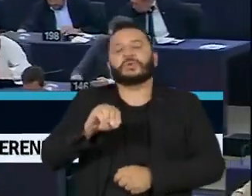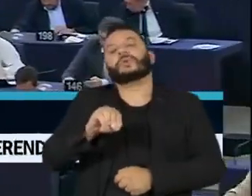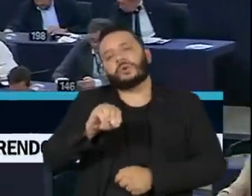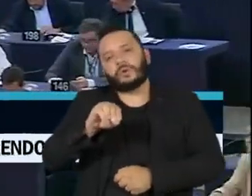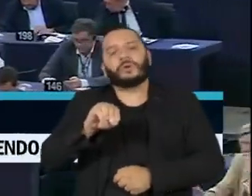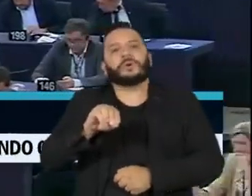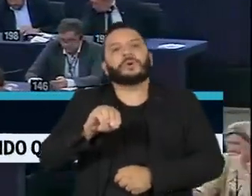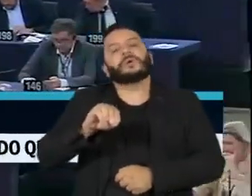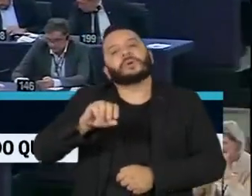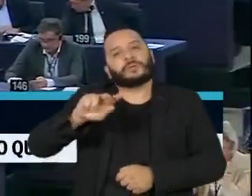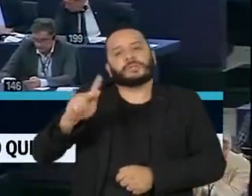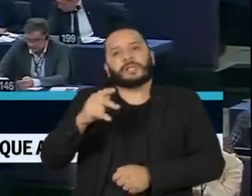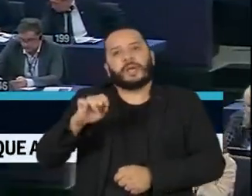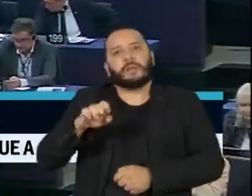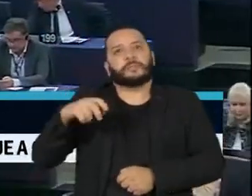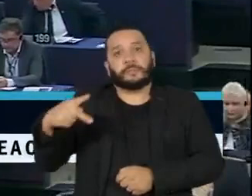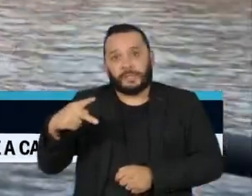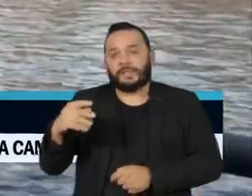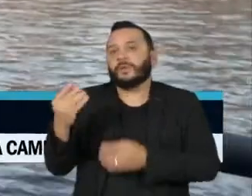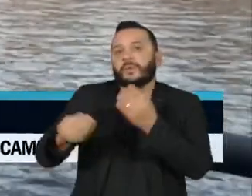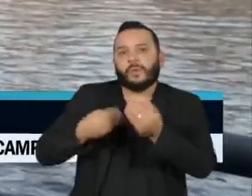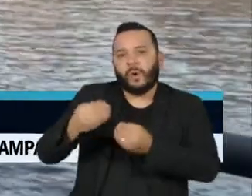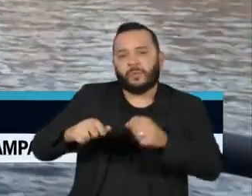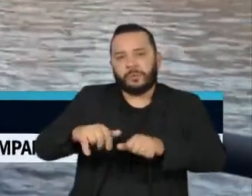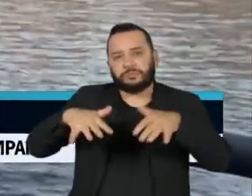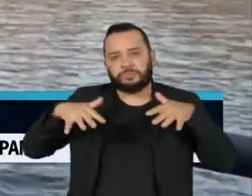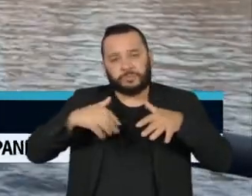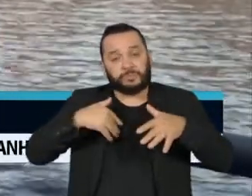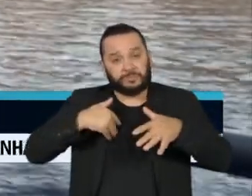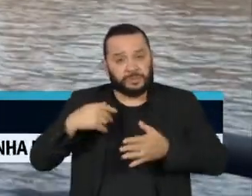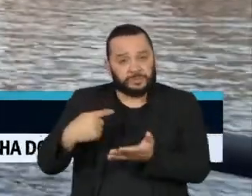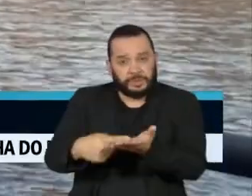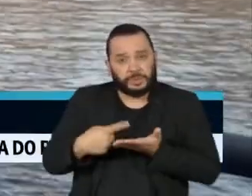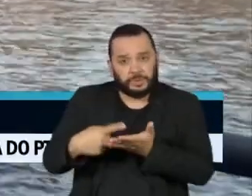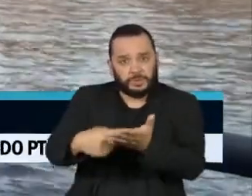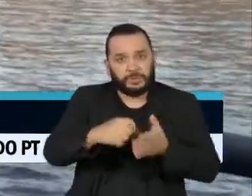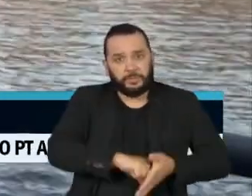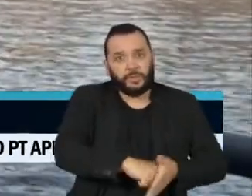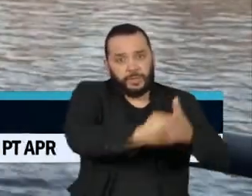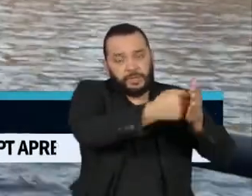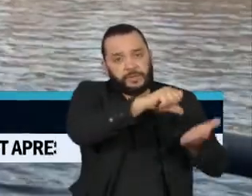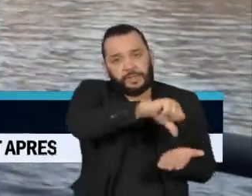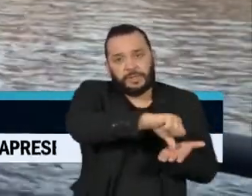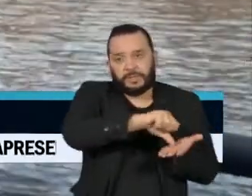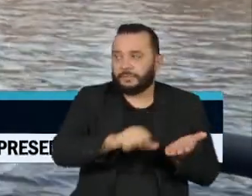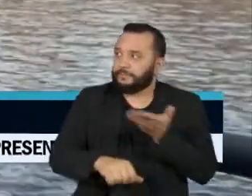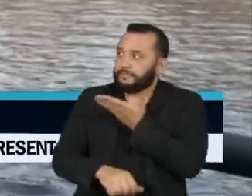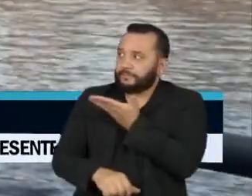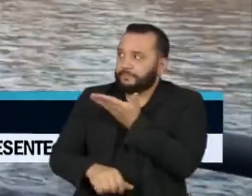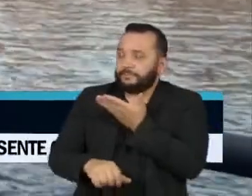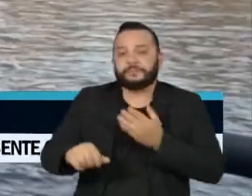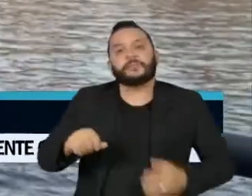discutir novas sanções contra o Irã. Cristiane Ramalho, correspondente da Deutsche Welle de Berlim, para o Jornal da Cultura.